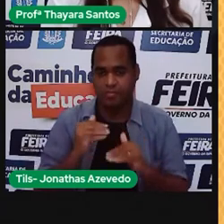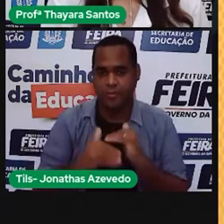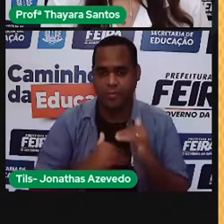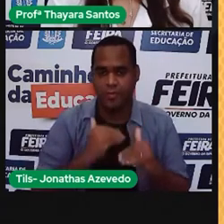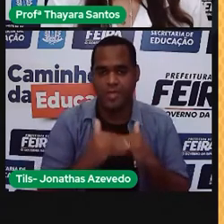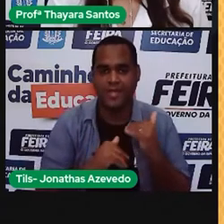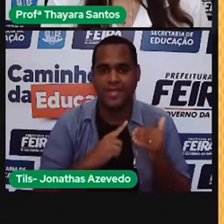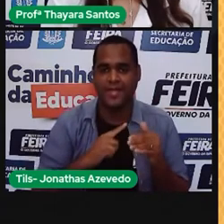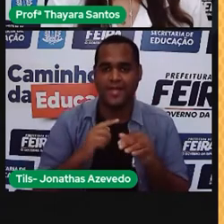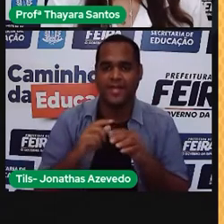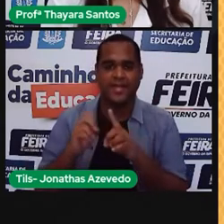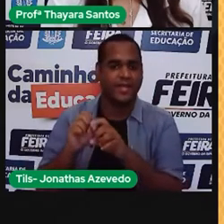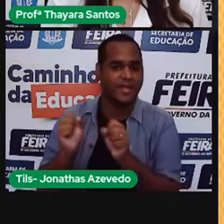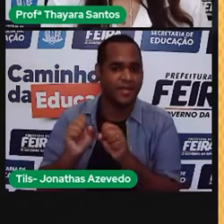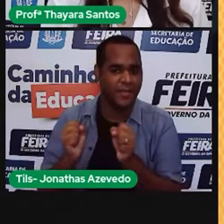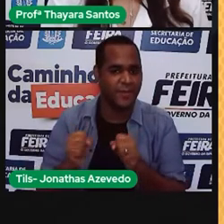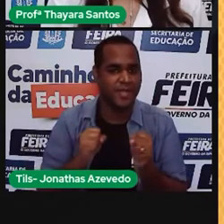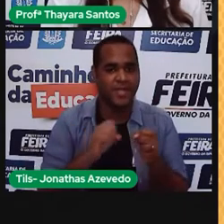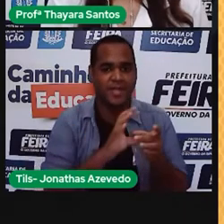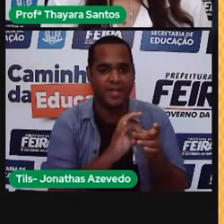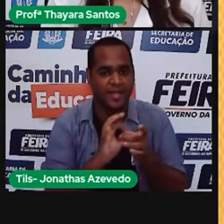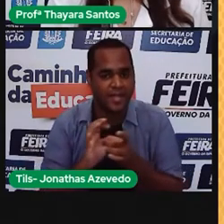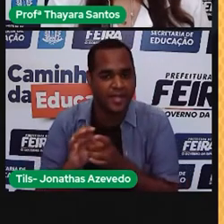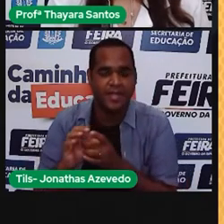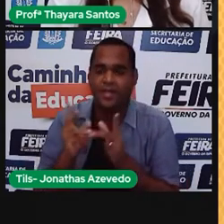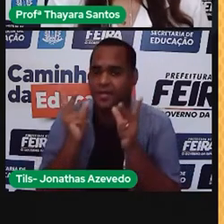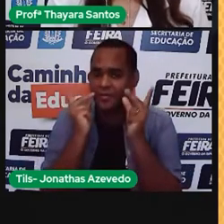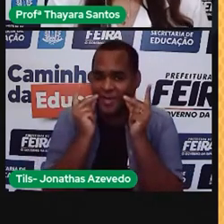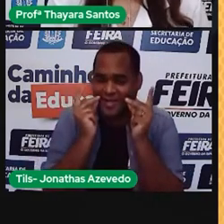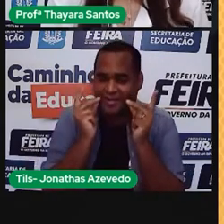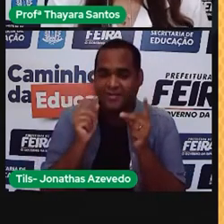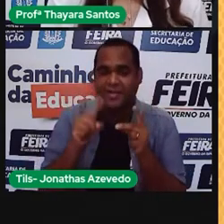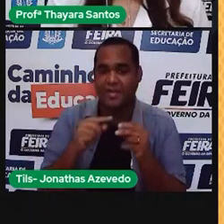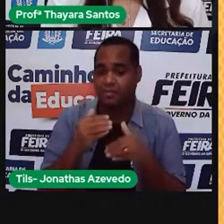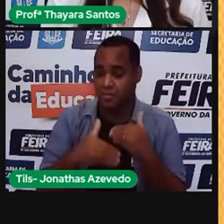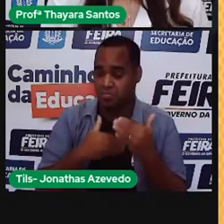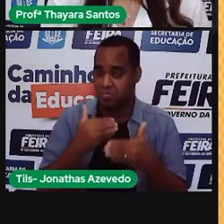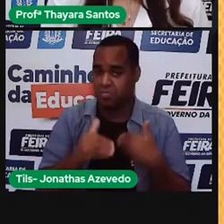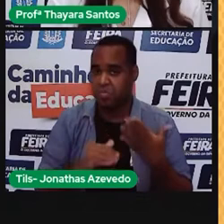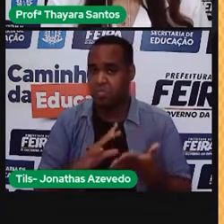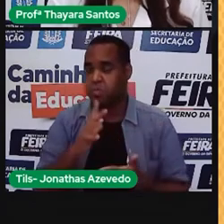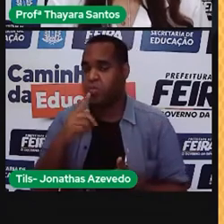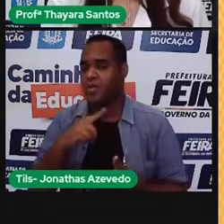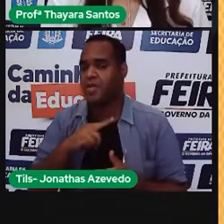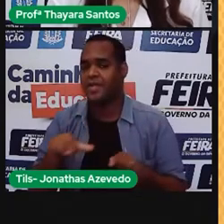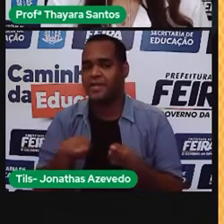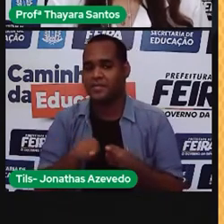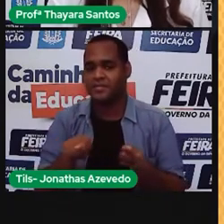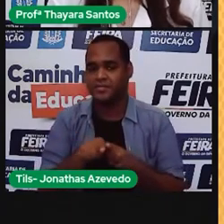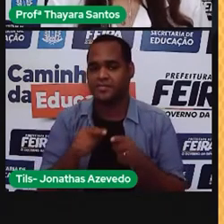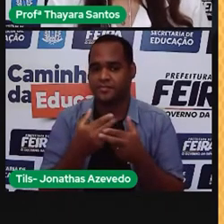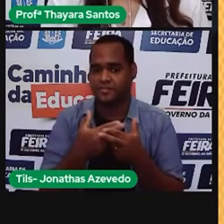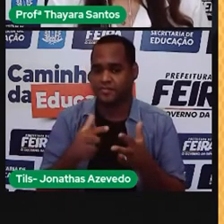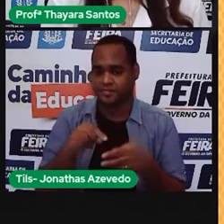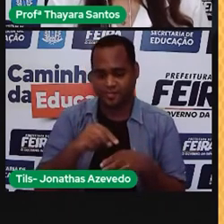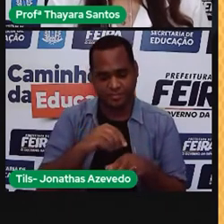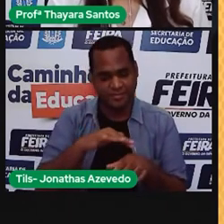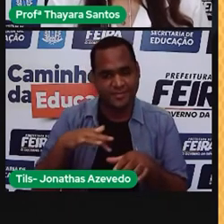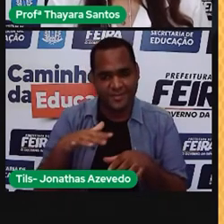quebram as ligações químicas do plástico durante a digestão, do mesmo jeito que fazem com a serra de abelha.